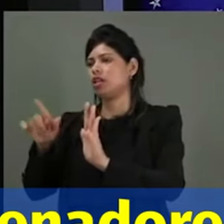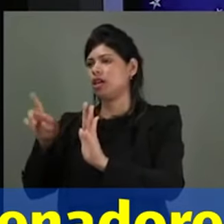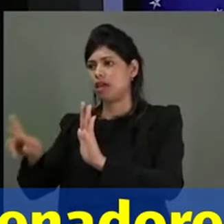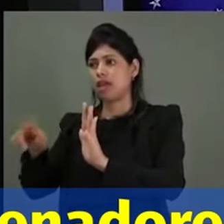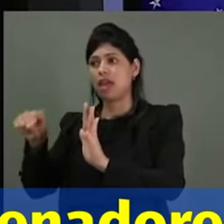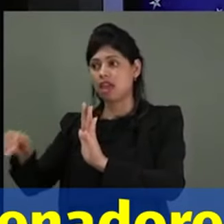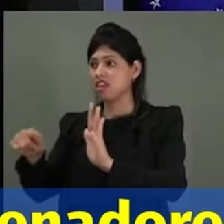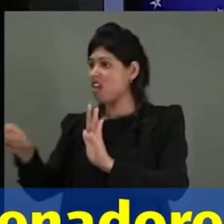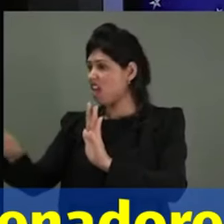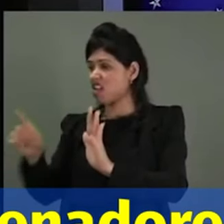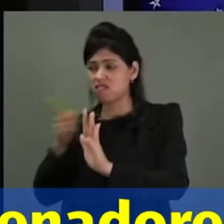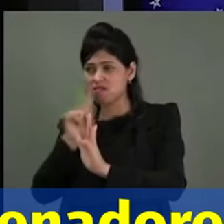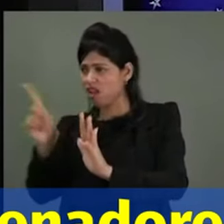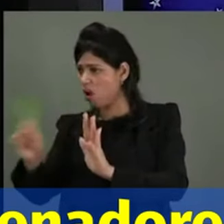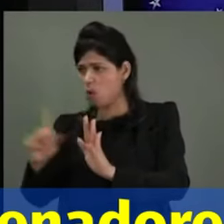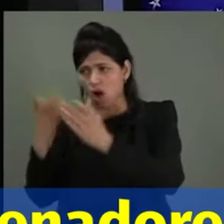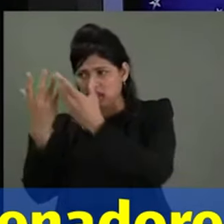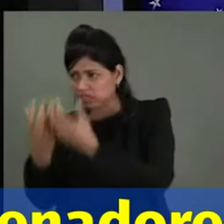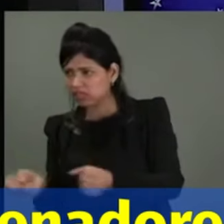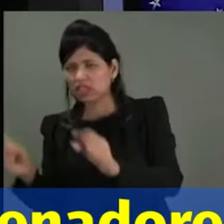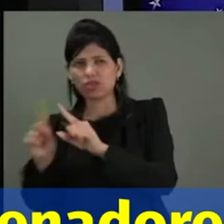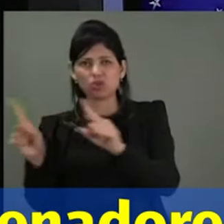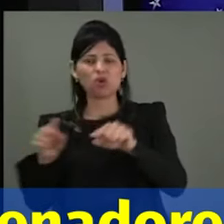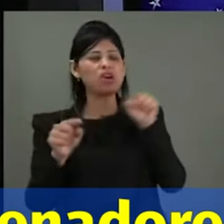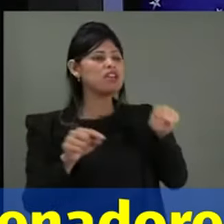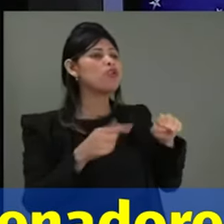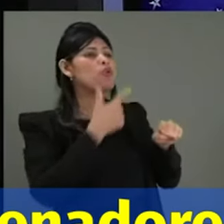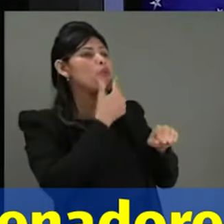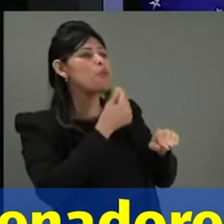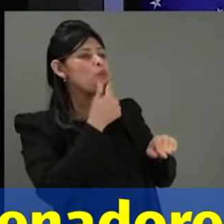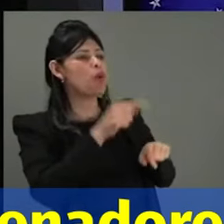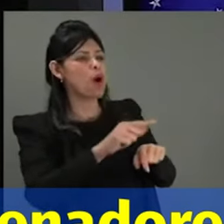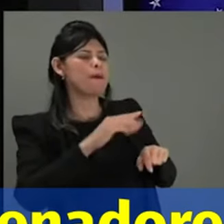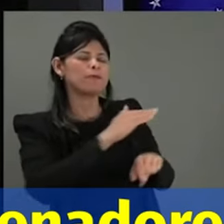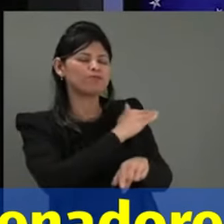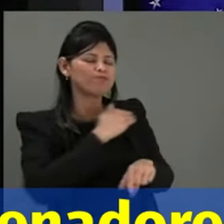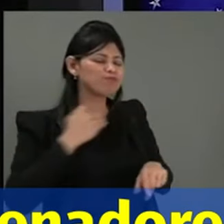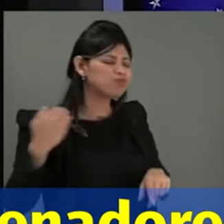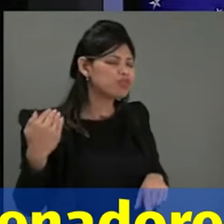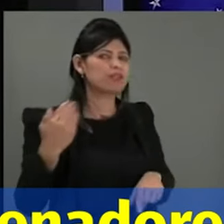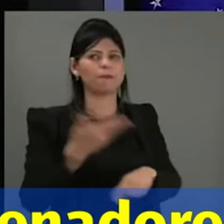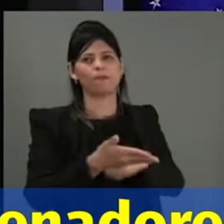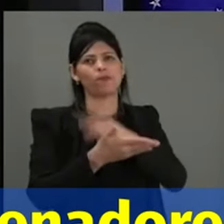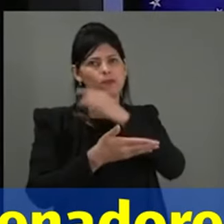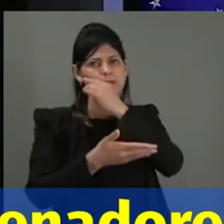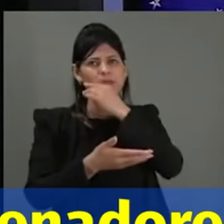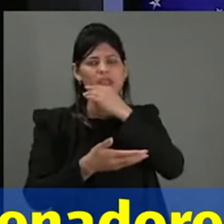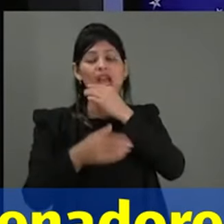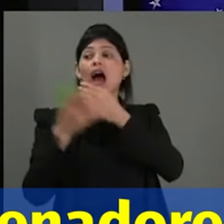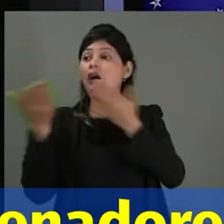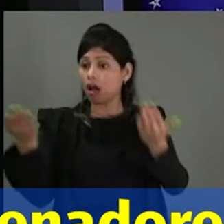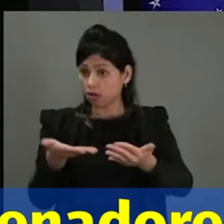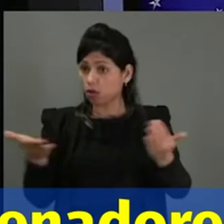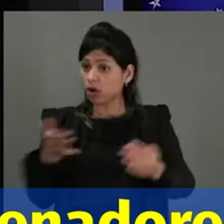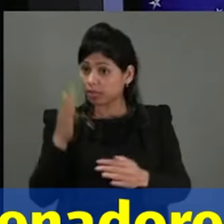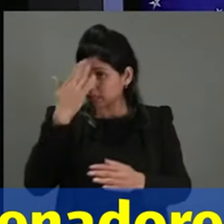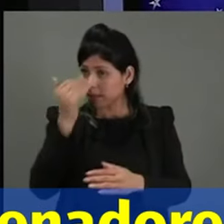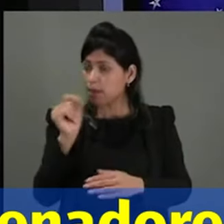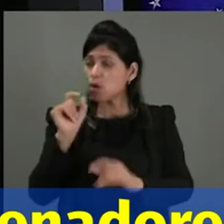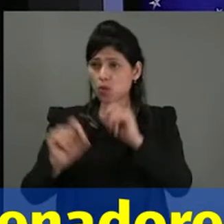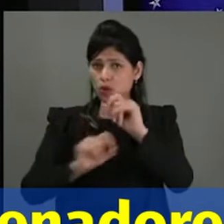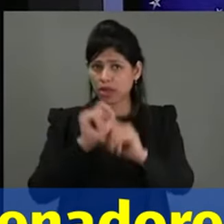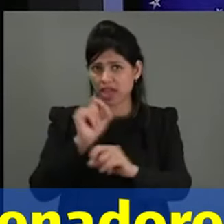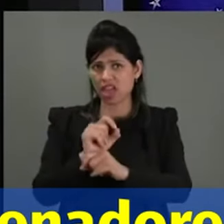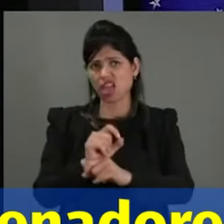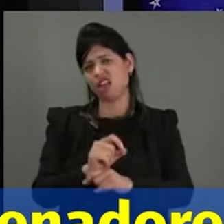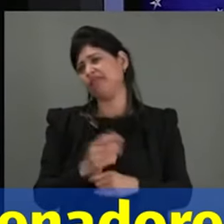Deixou mofar na gaveta e morreu um brasileiro. E quer saber o que está acontecendo agora? Parece que